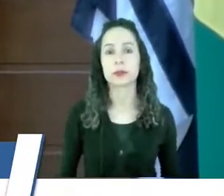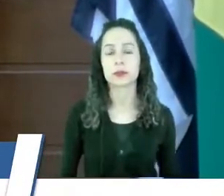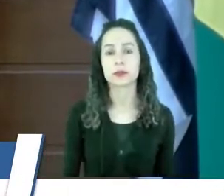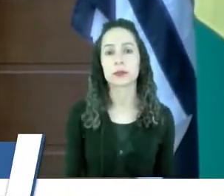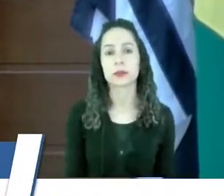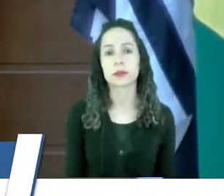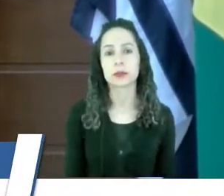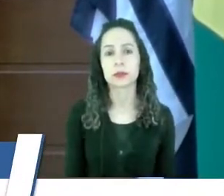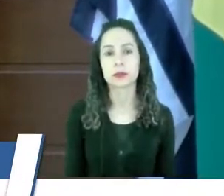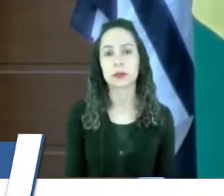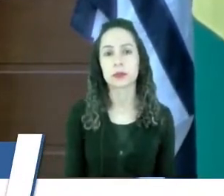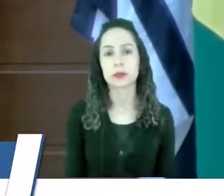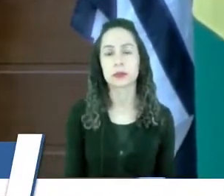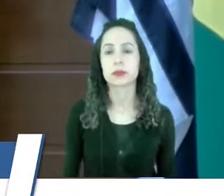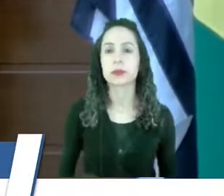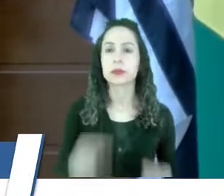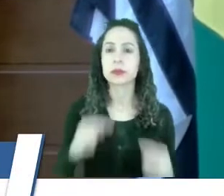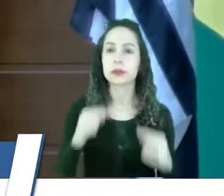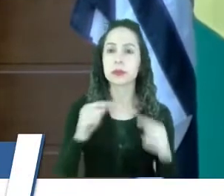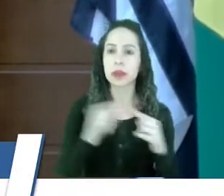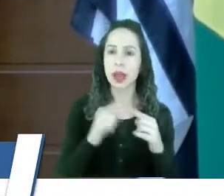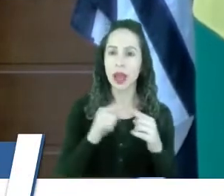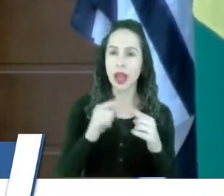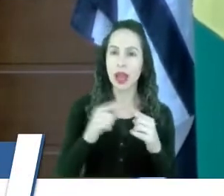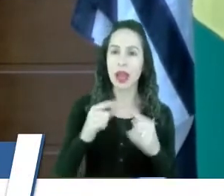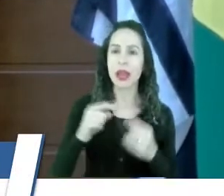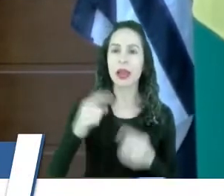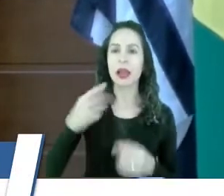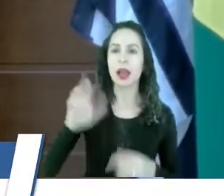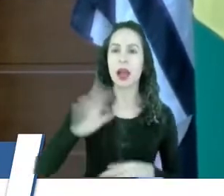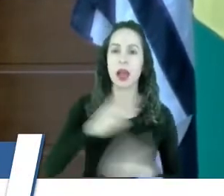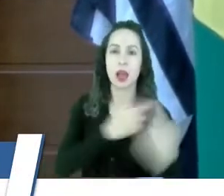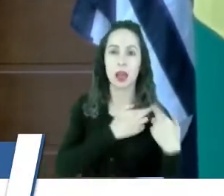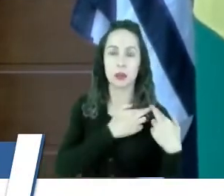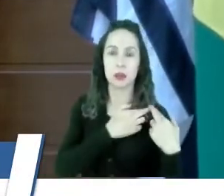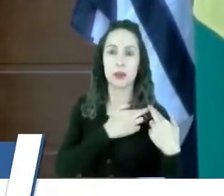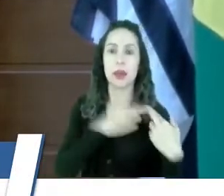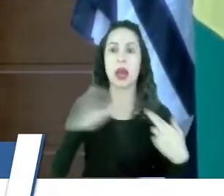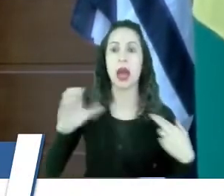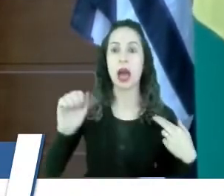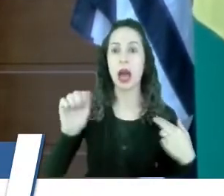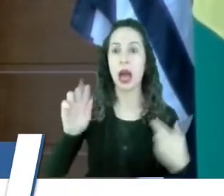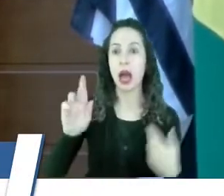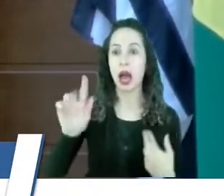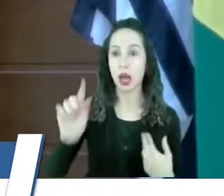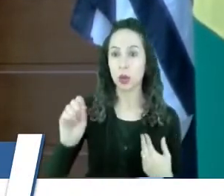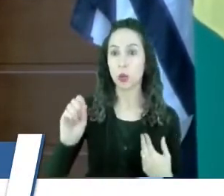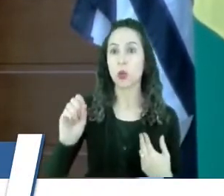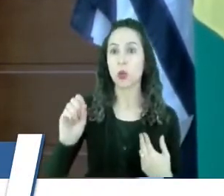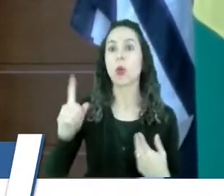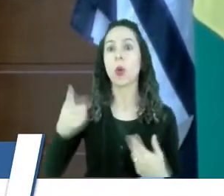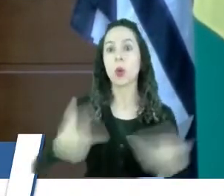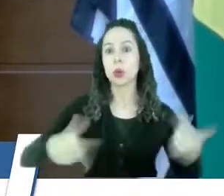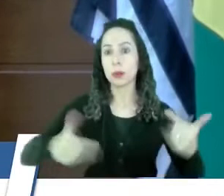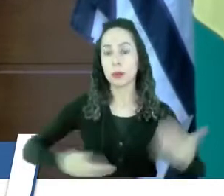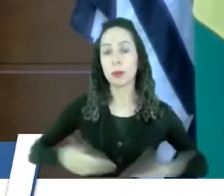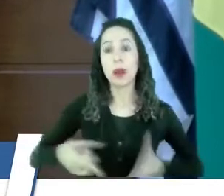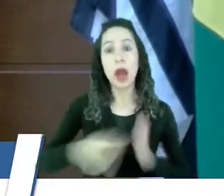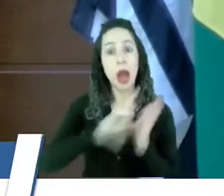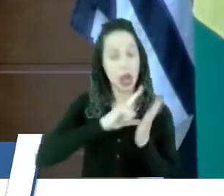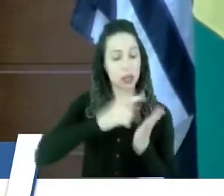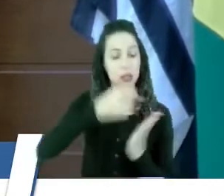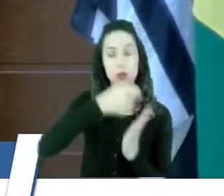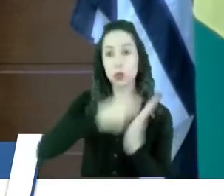A investidura em cargo ou emprego público depende de aprovação prévia em concurso público, de